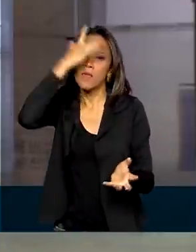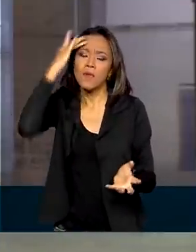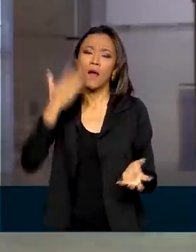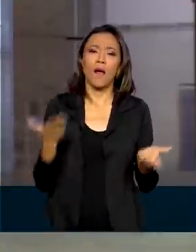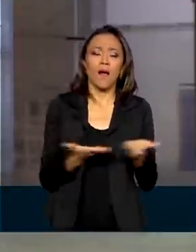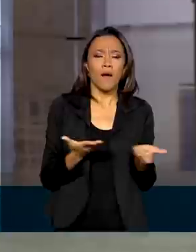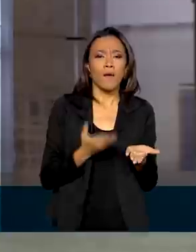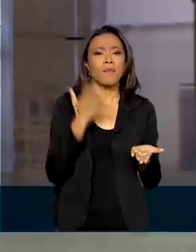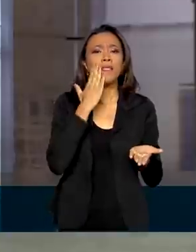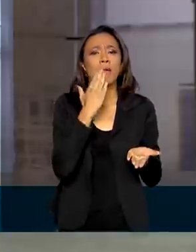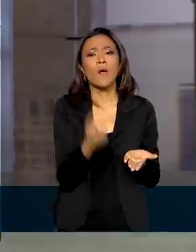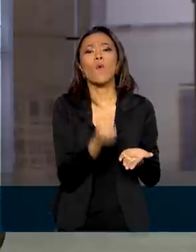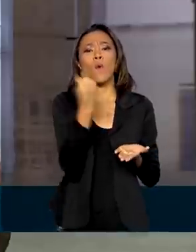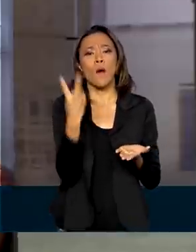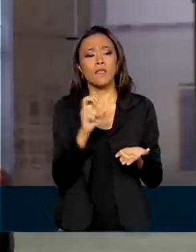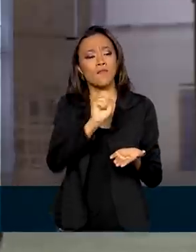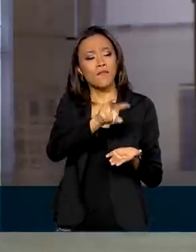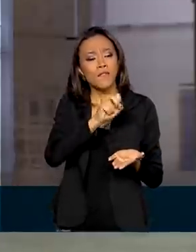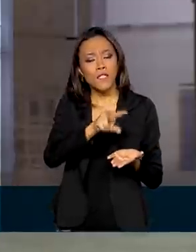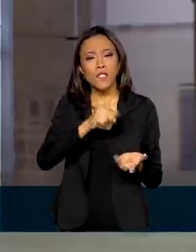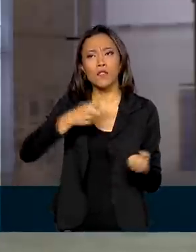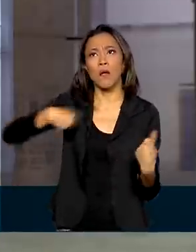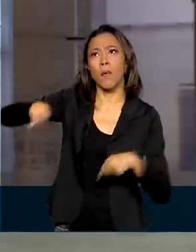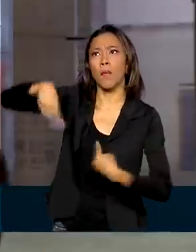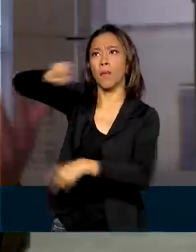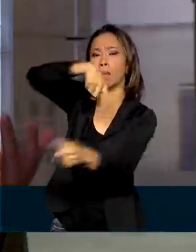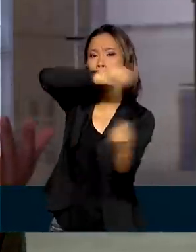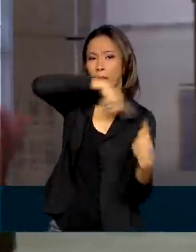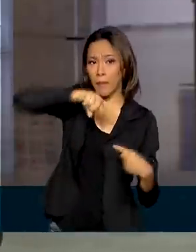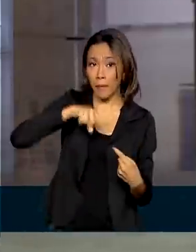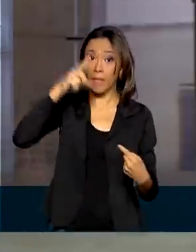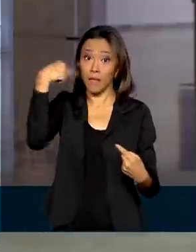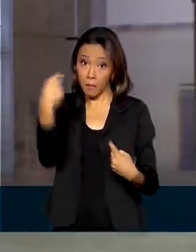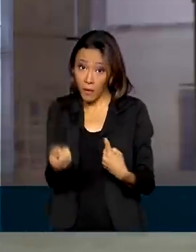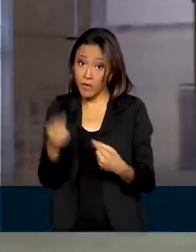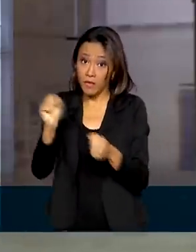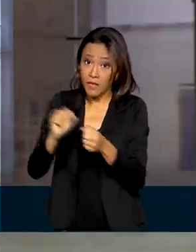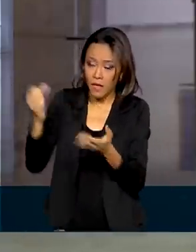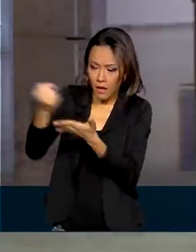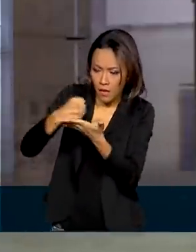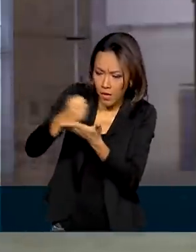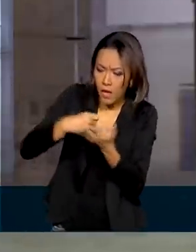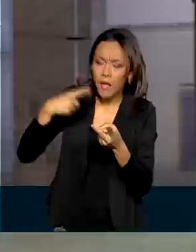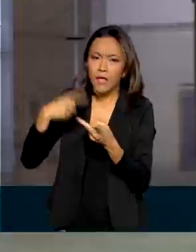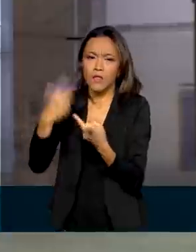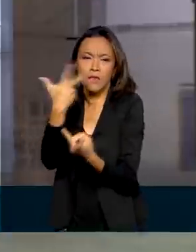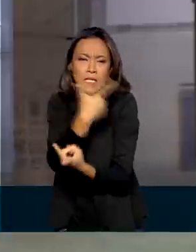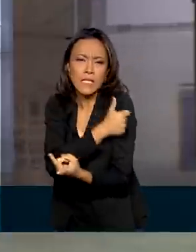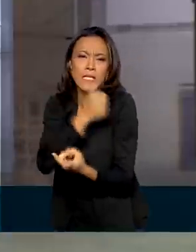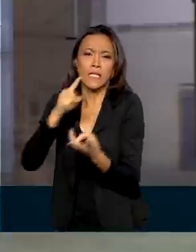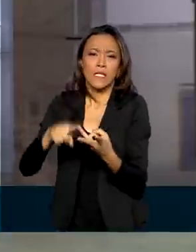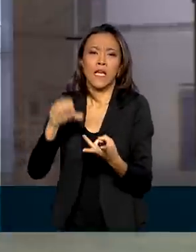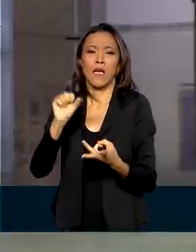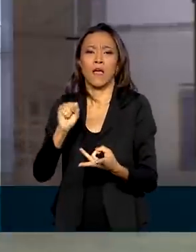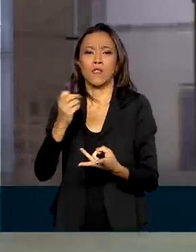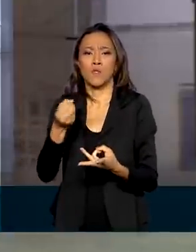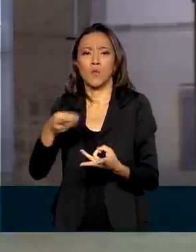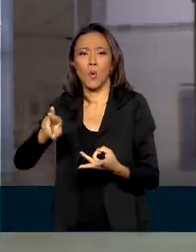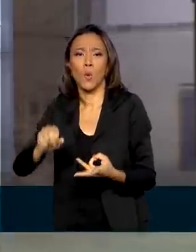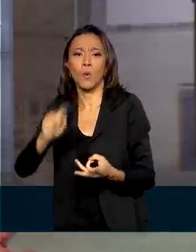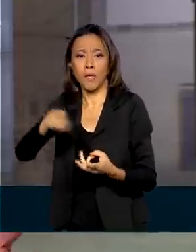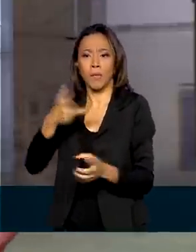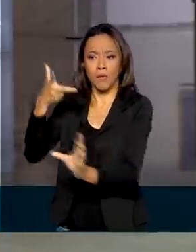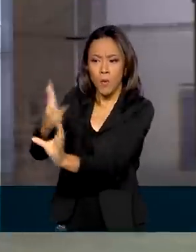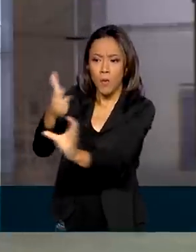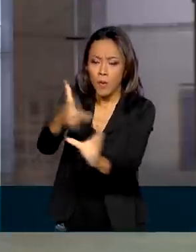detectar quais vírus estão em circulação e, com isso, desenvolver soros, medicamentos e vacinas e imunizar a população.